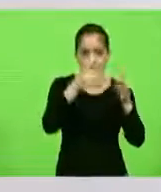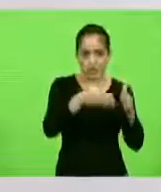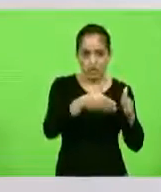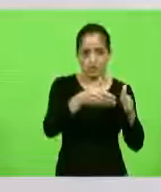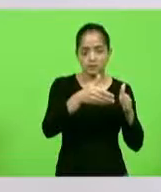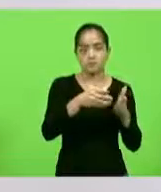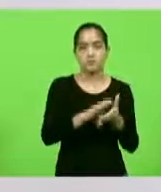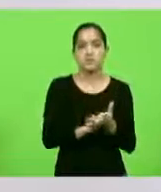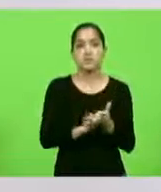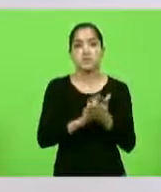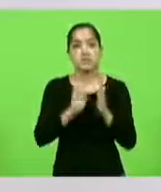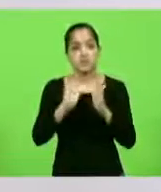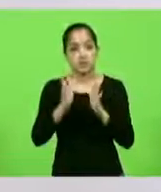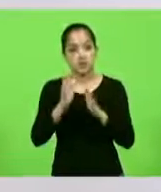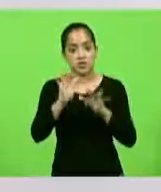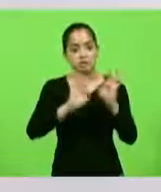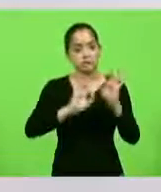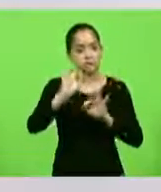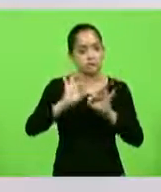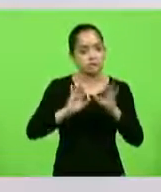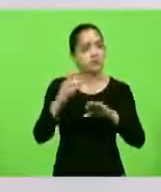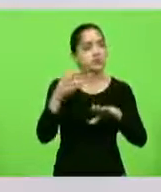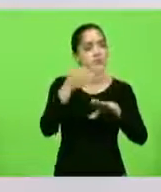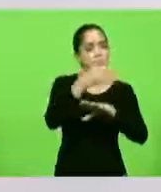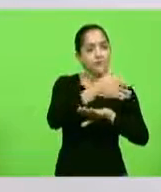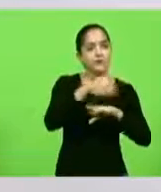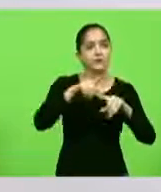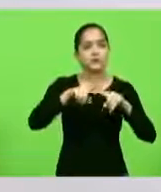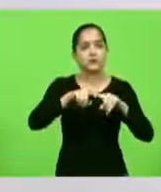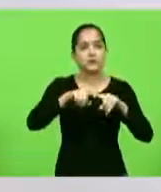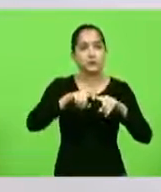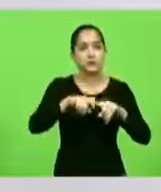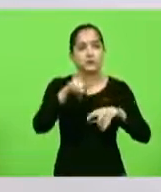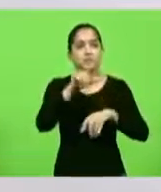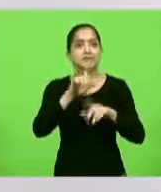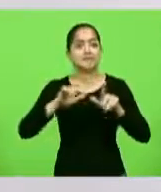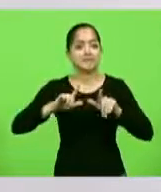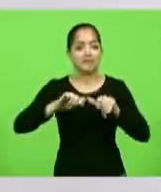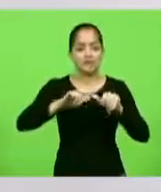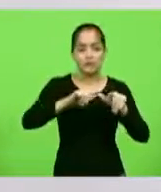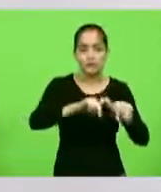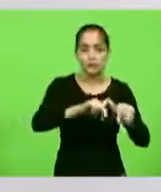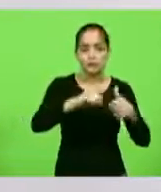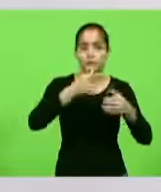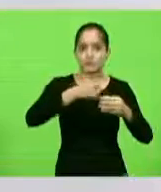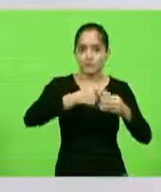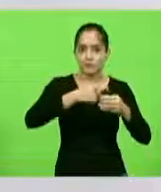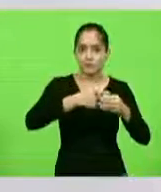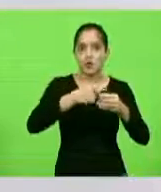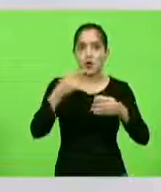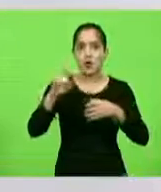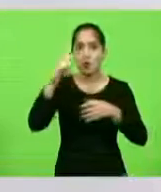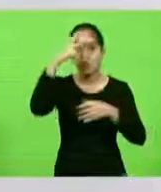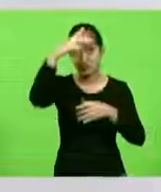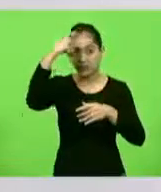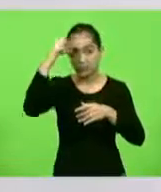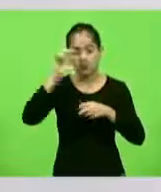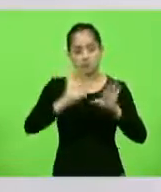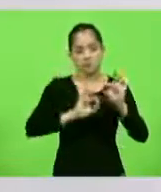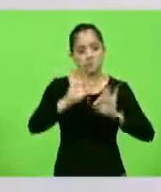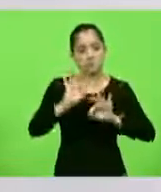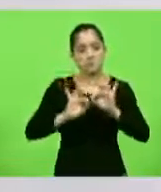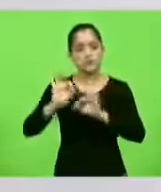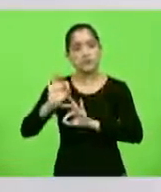projetos já estão chegando, já visitei ali Tijucas, Laguna, Prefeito Samir e os demais prefeitos que estão já desenvolvendo esses bons